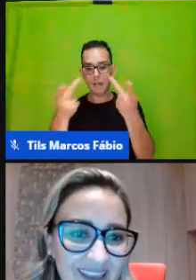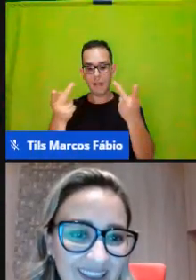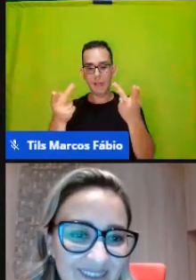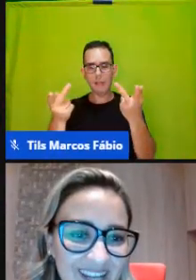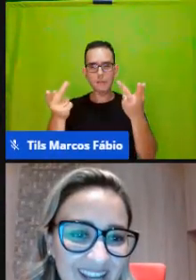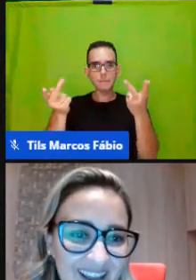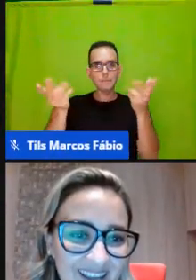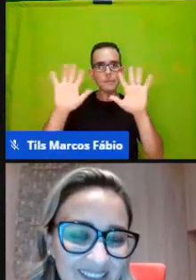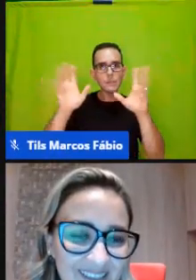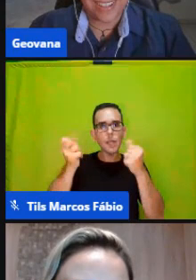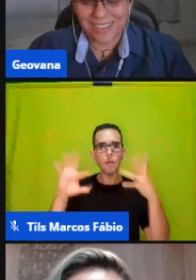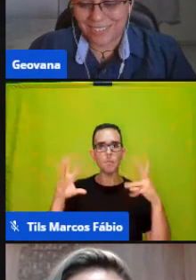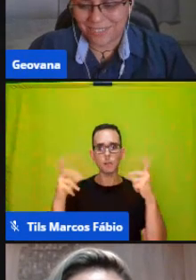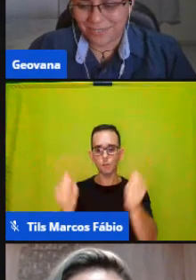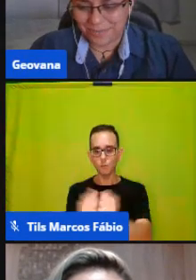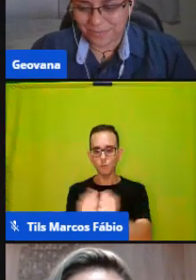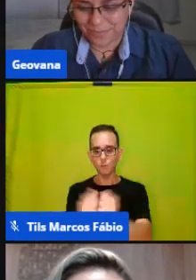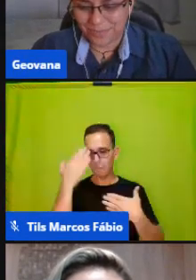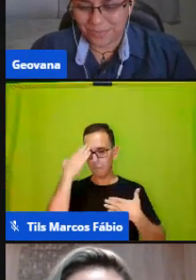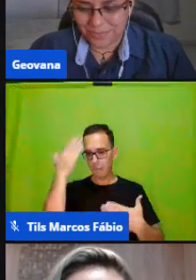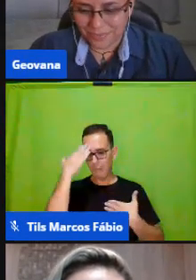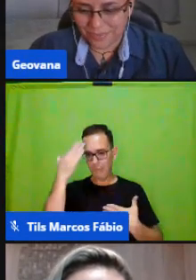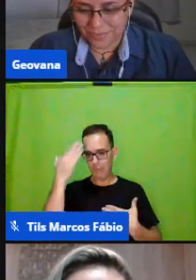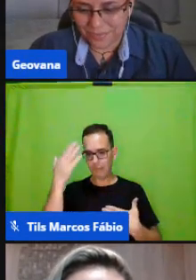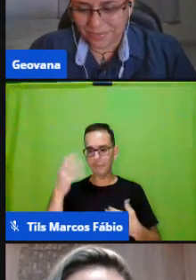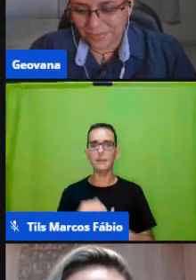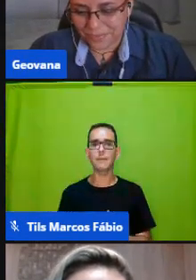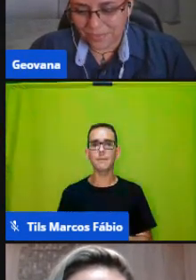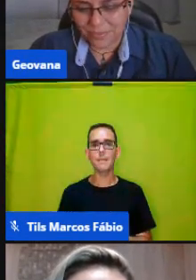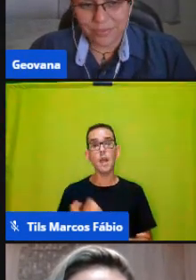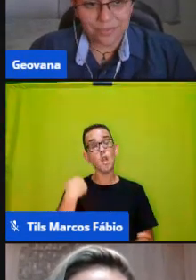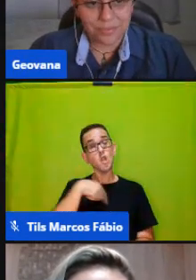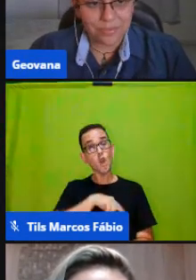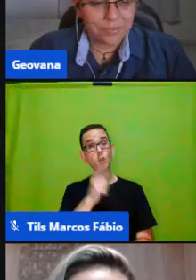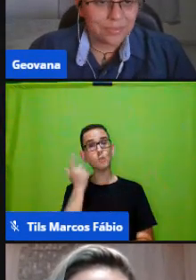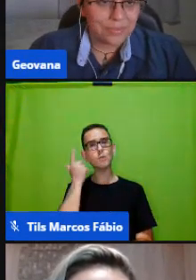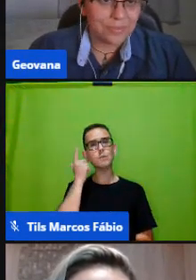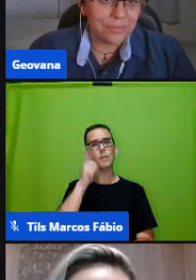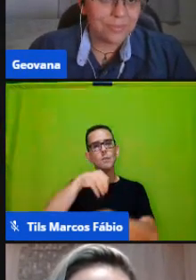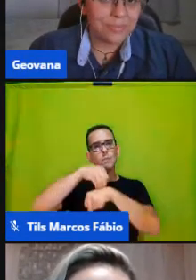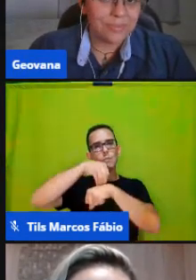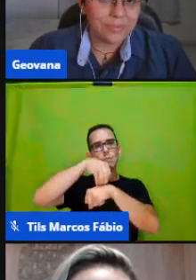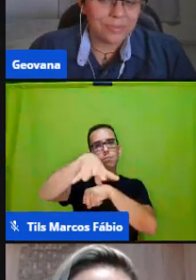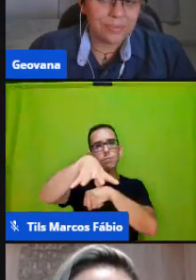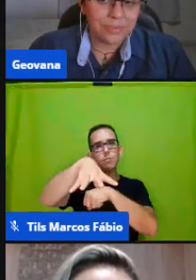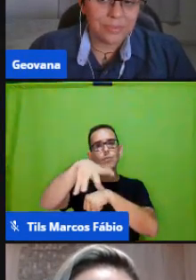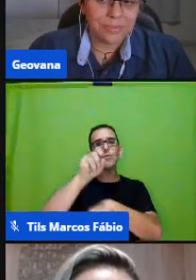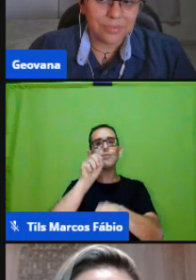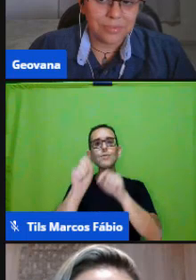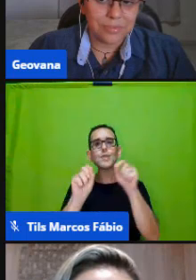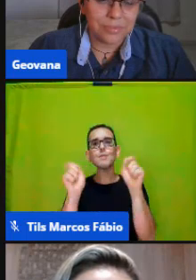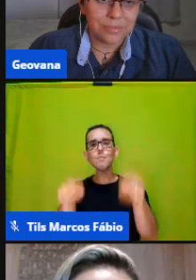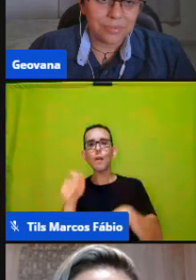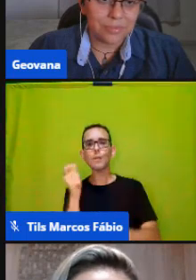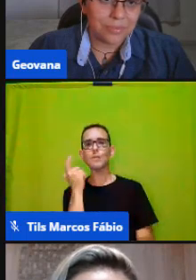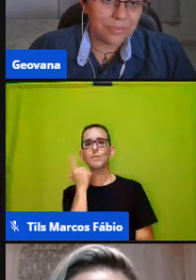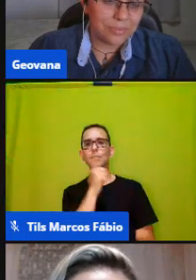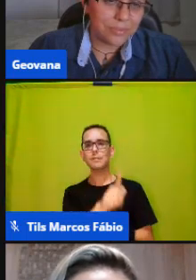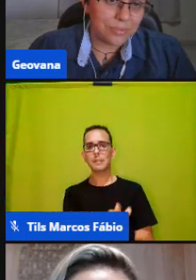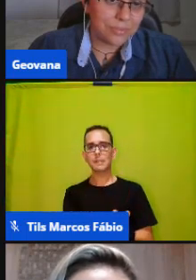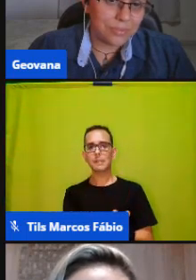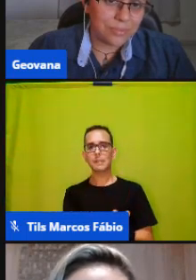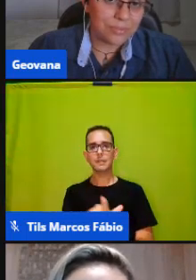ok obrigada acho que a gente conseguiu passar um pouquinho do que a gente queria né a respeito dessa